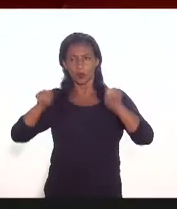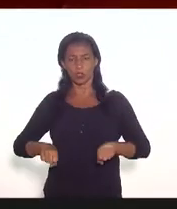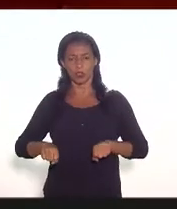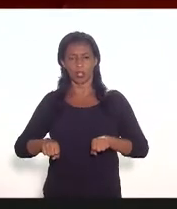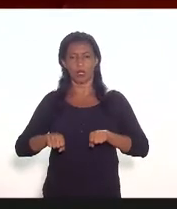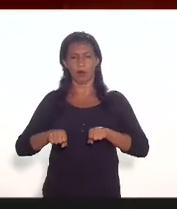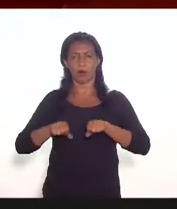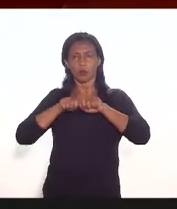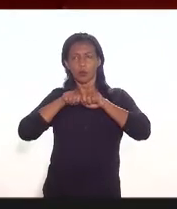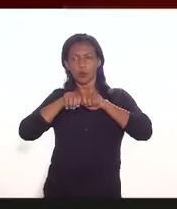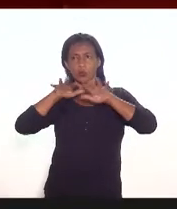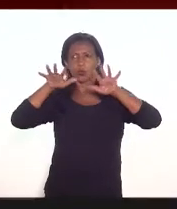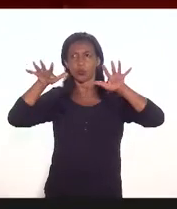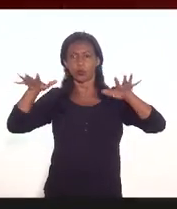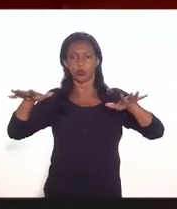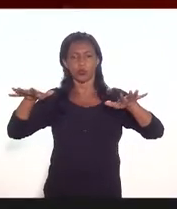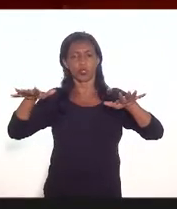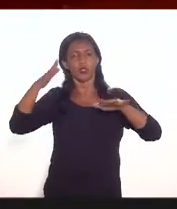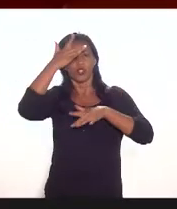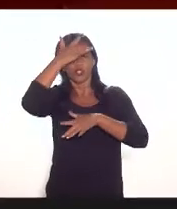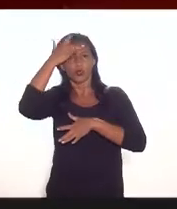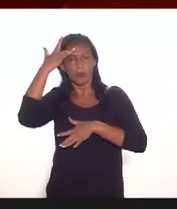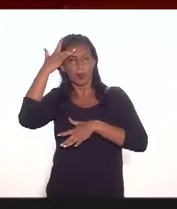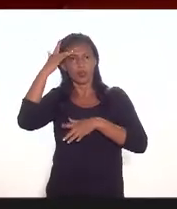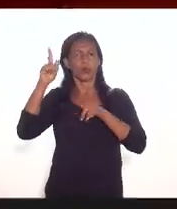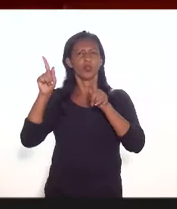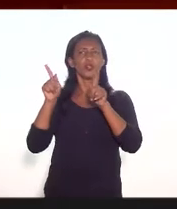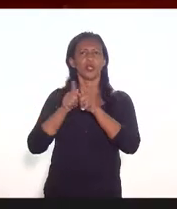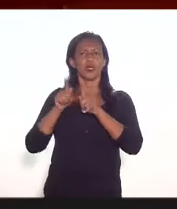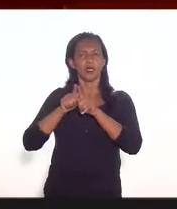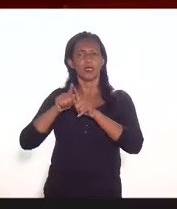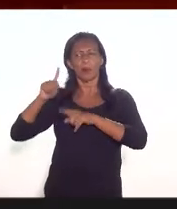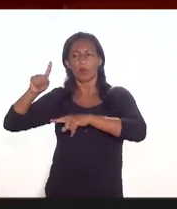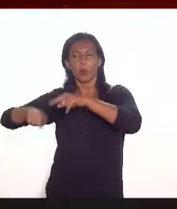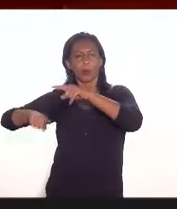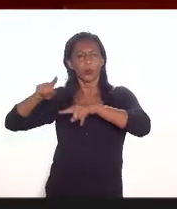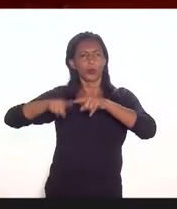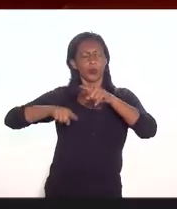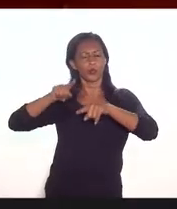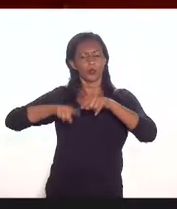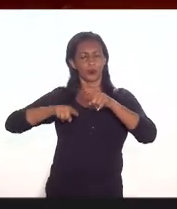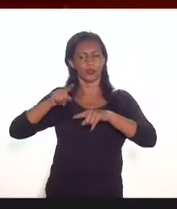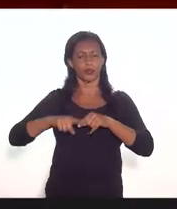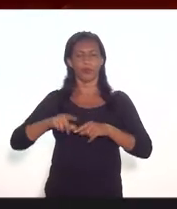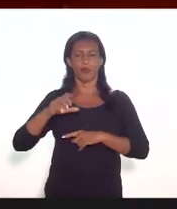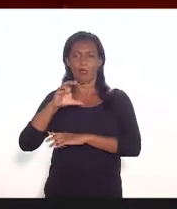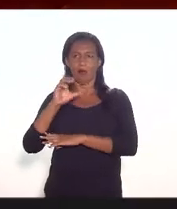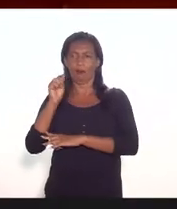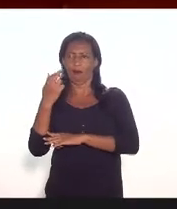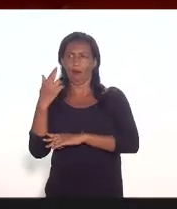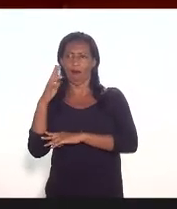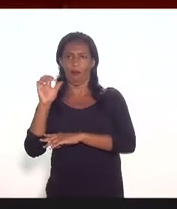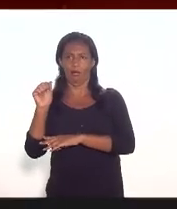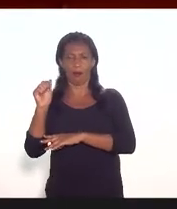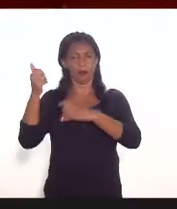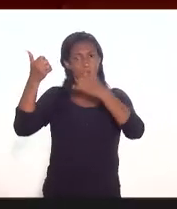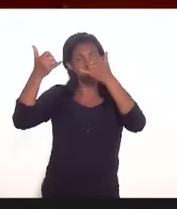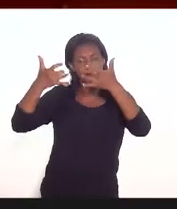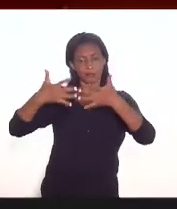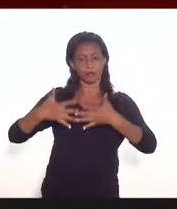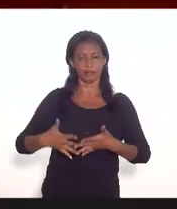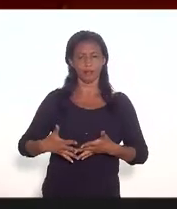distribuidor de pessoas e cargas e que sejam esclarecidos